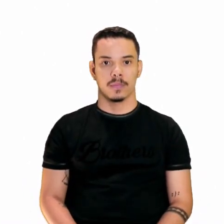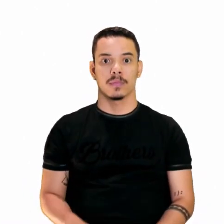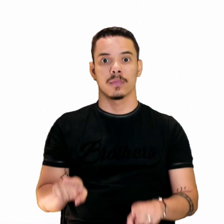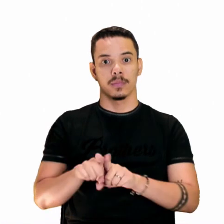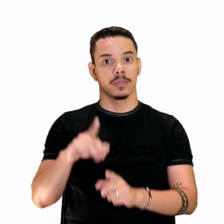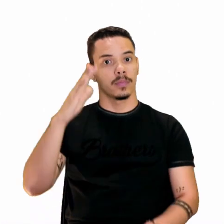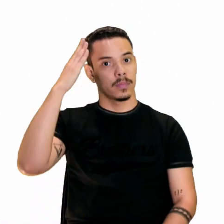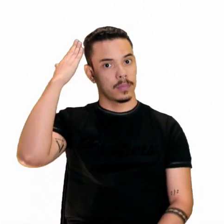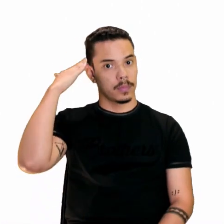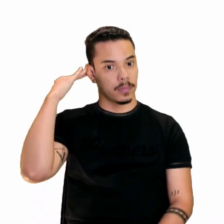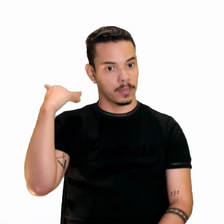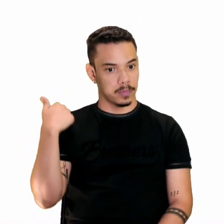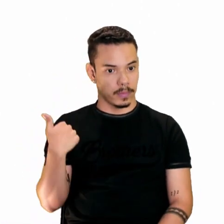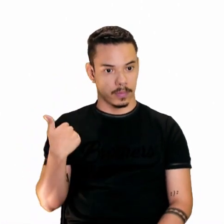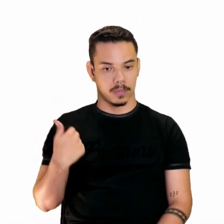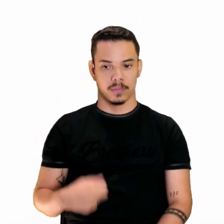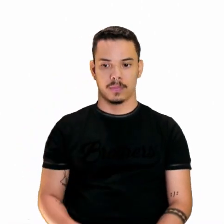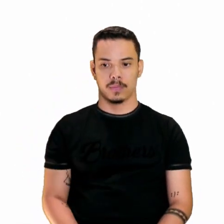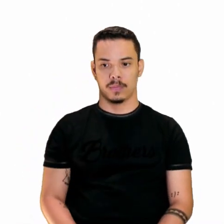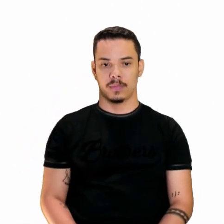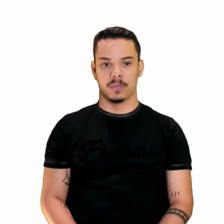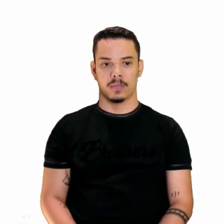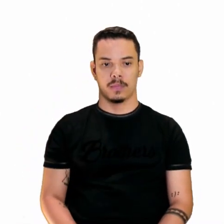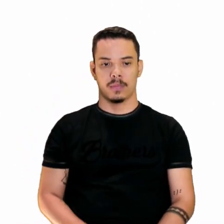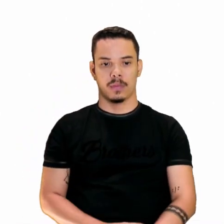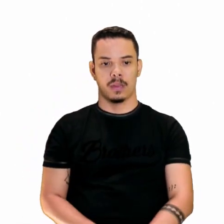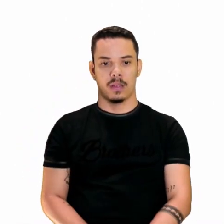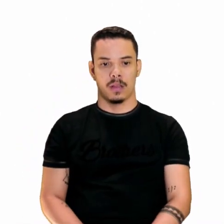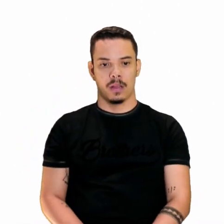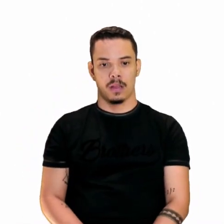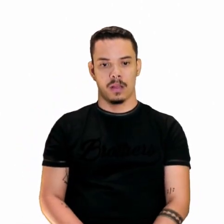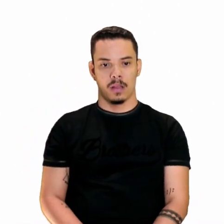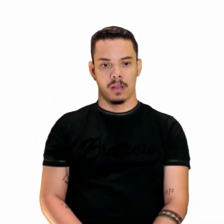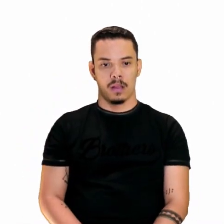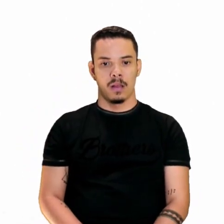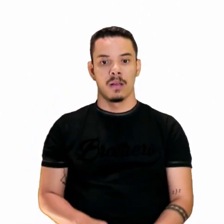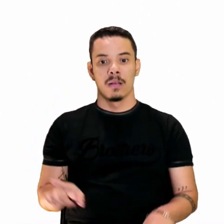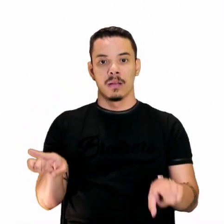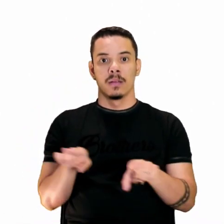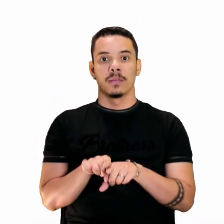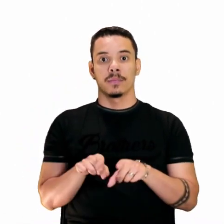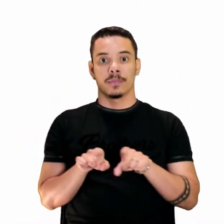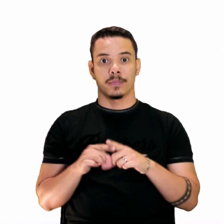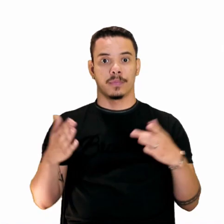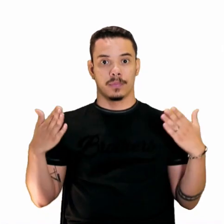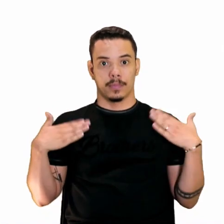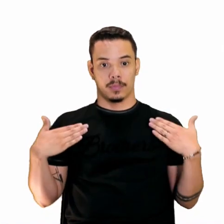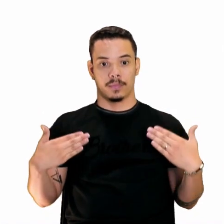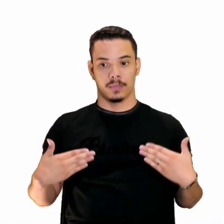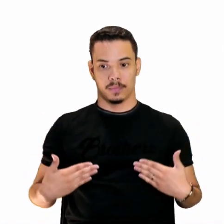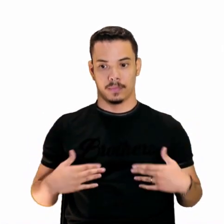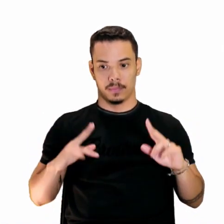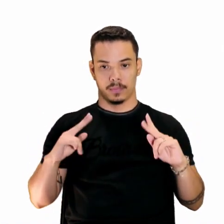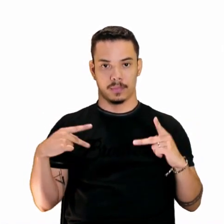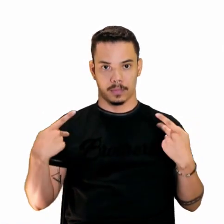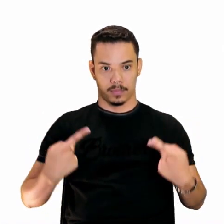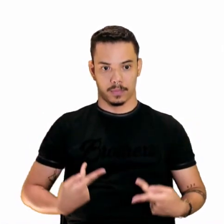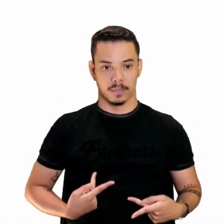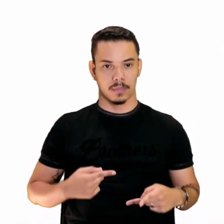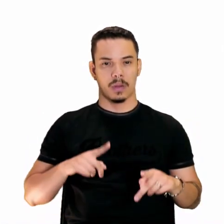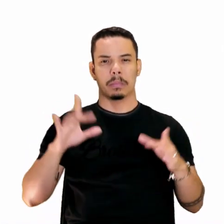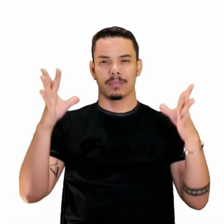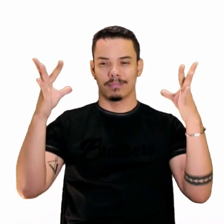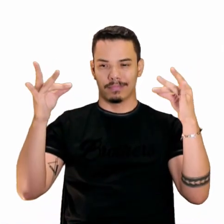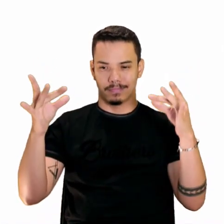Cabelo, e diferente das cores do quadro original, o cabelo. E a posição do corpo, entre outros